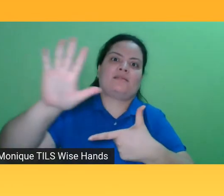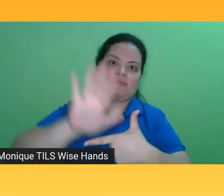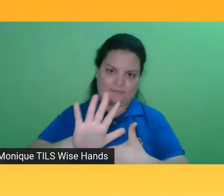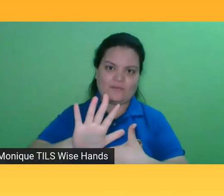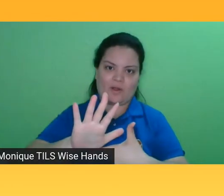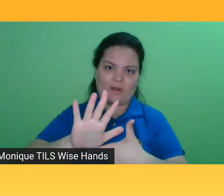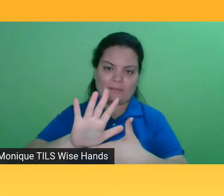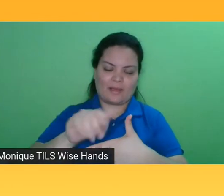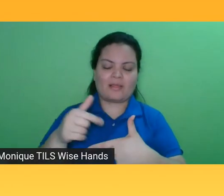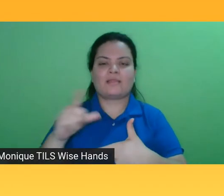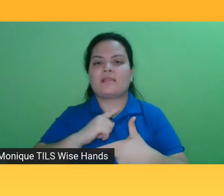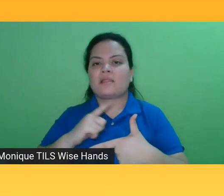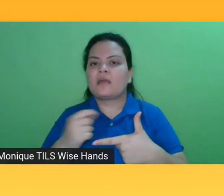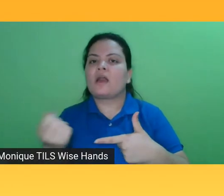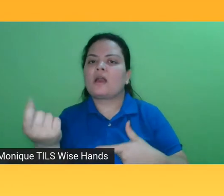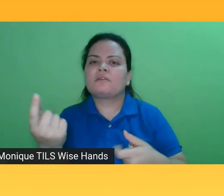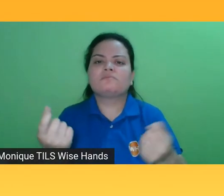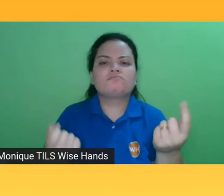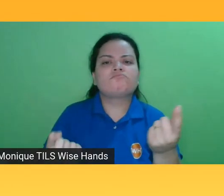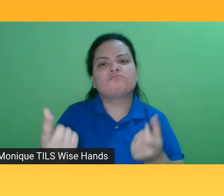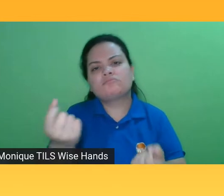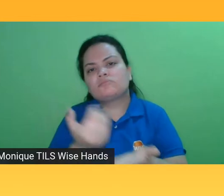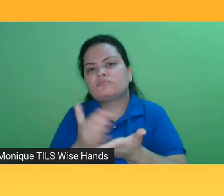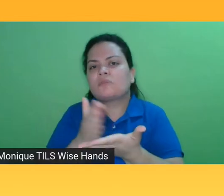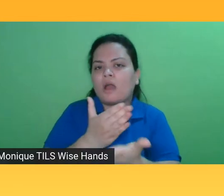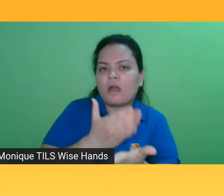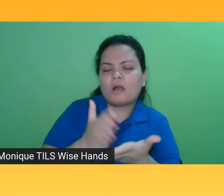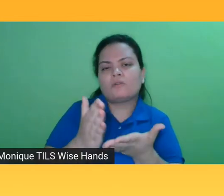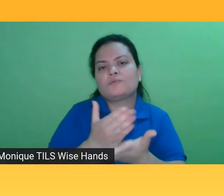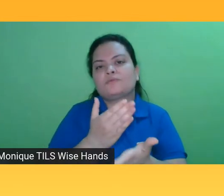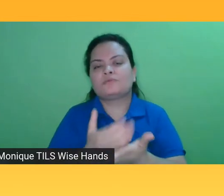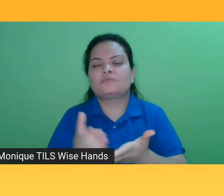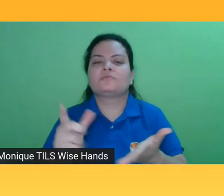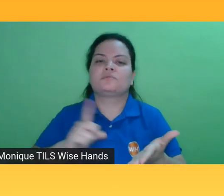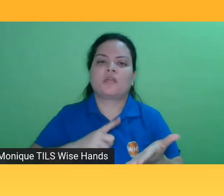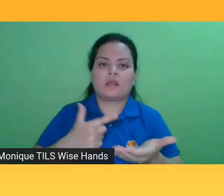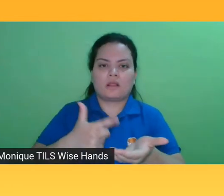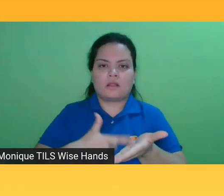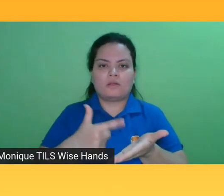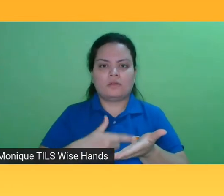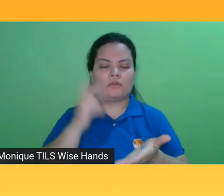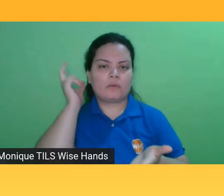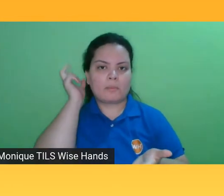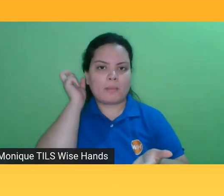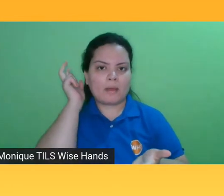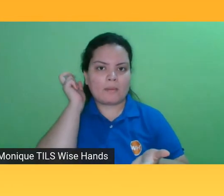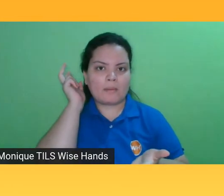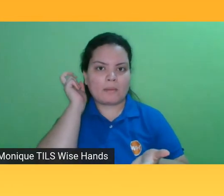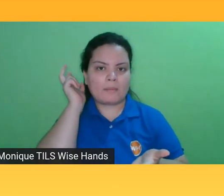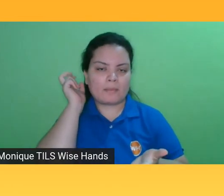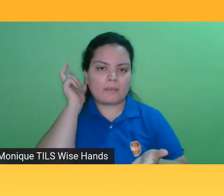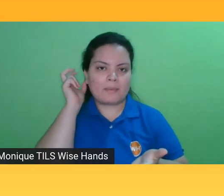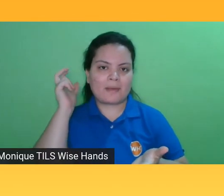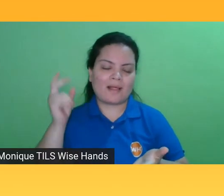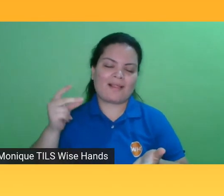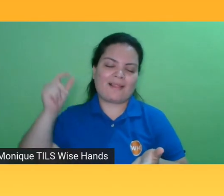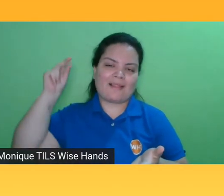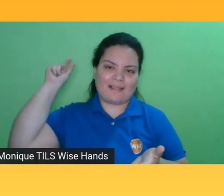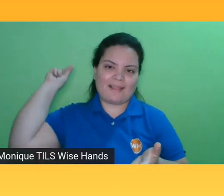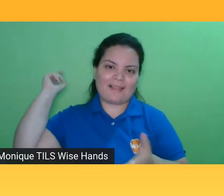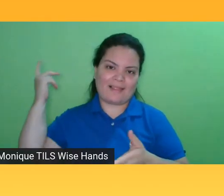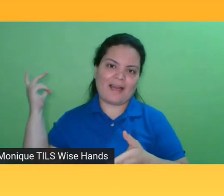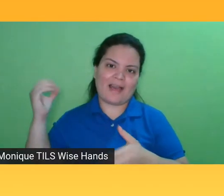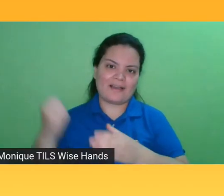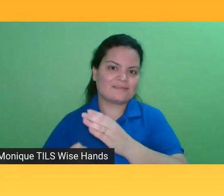alguns formatos que já existiam há algum tempo, como o audiolivro, né? A gente sabe que na história do audiolivro, ele nasce lá nos Estados Unidos no